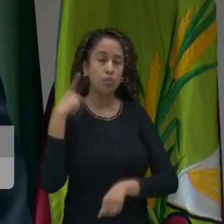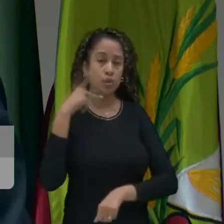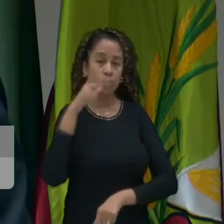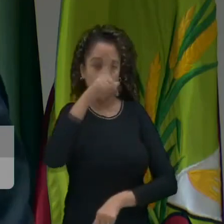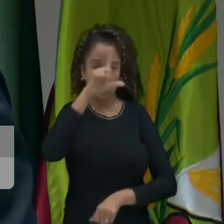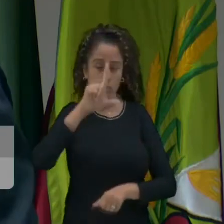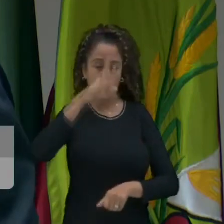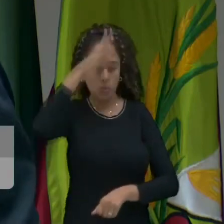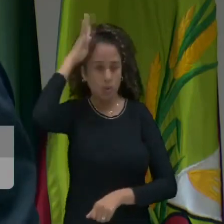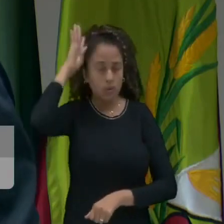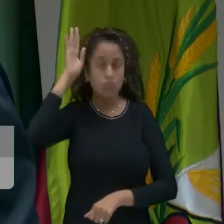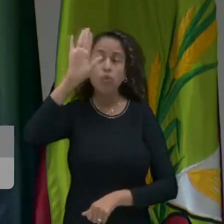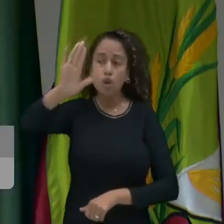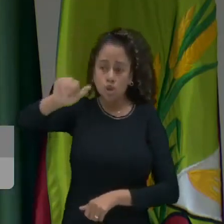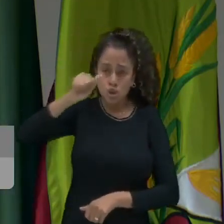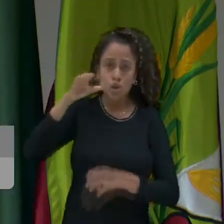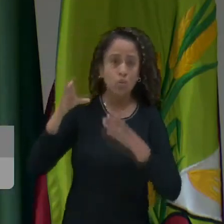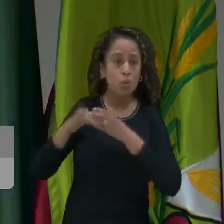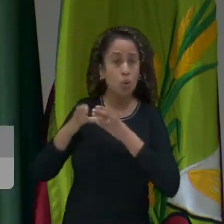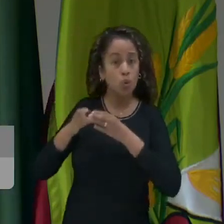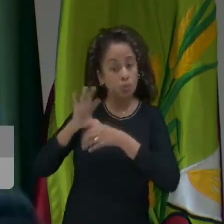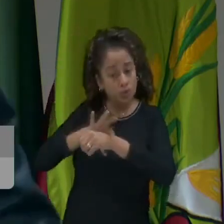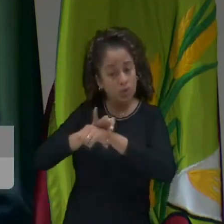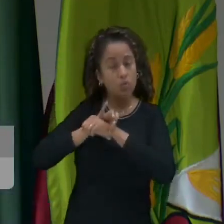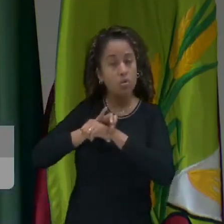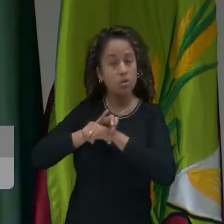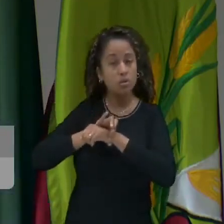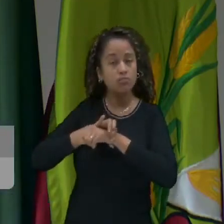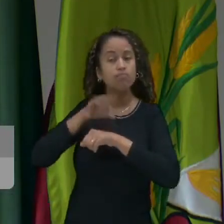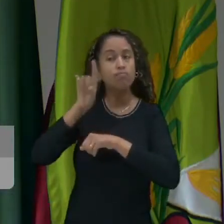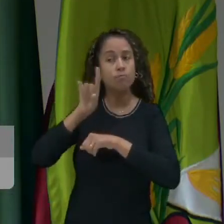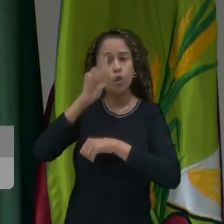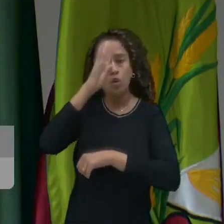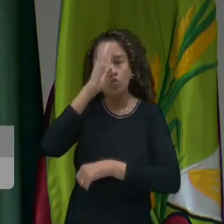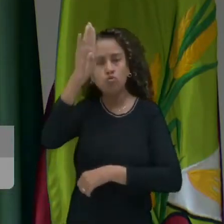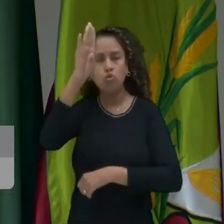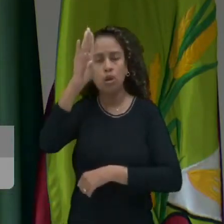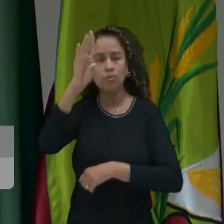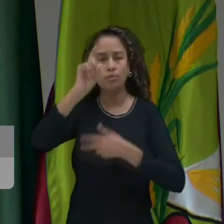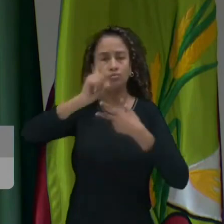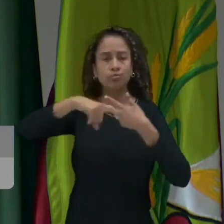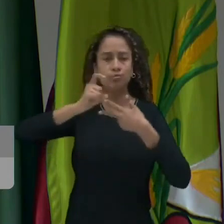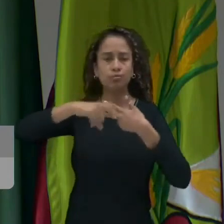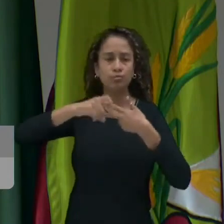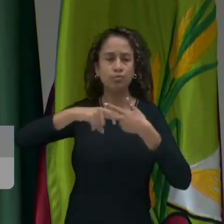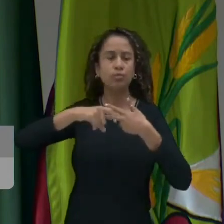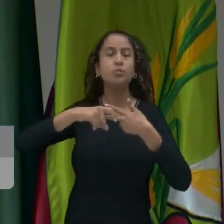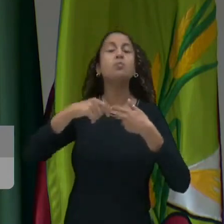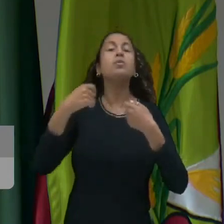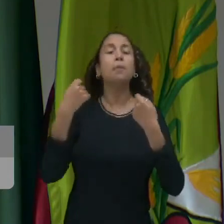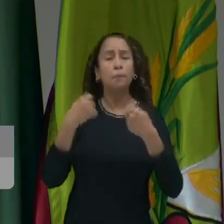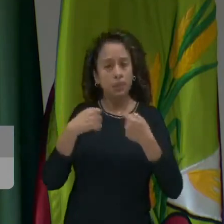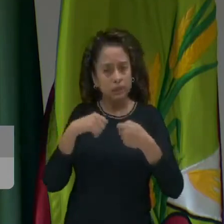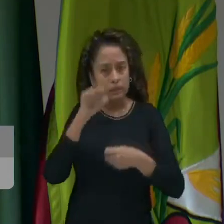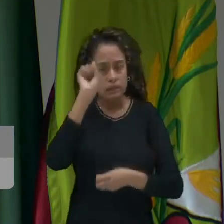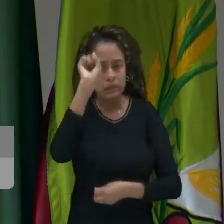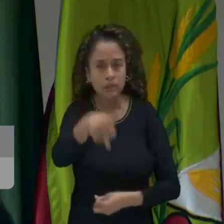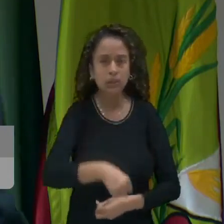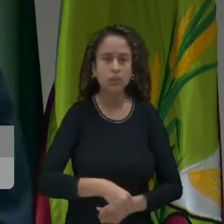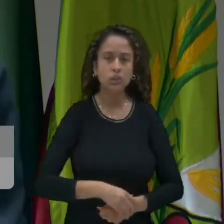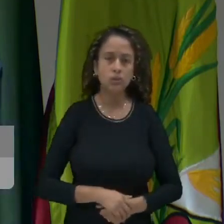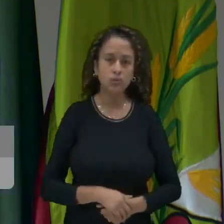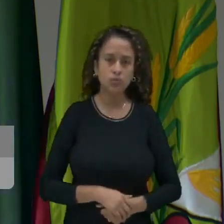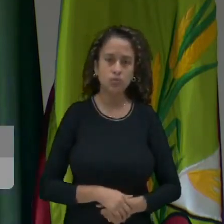forças de segurança. E o senhor, como chefe do poder executivo, tem, sim, tomar a